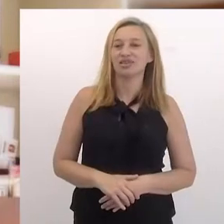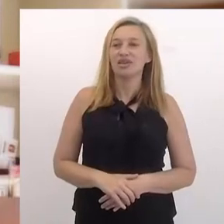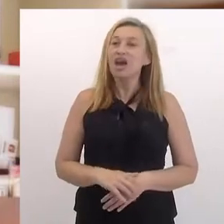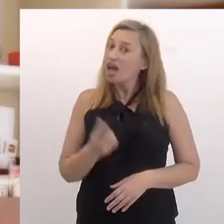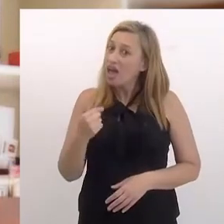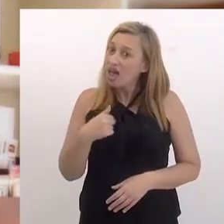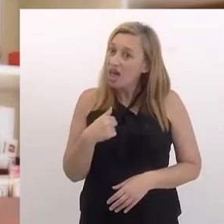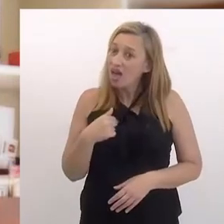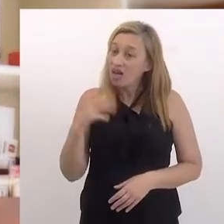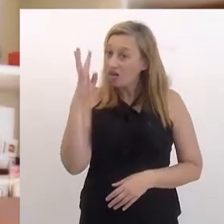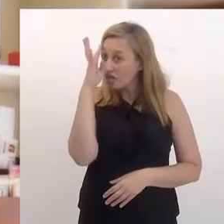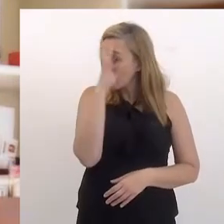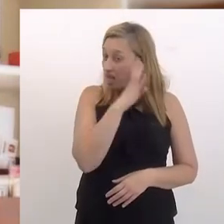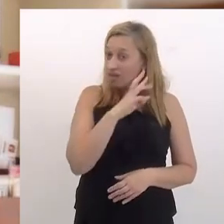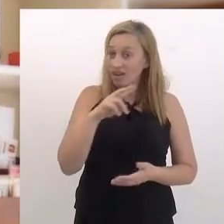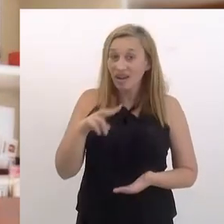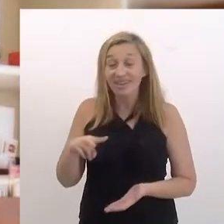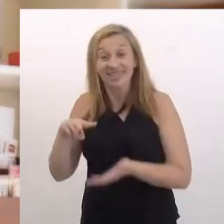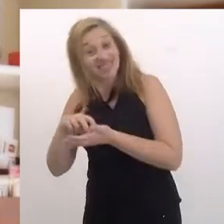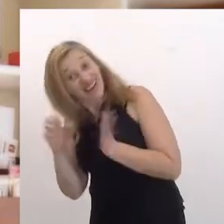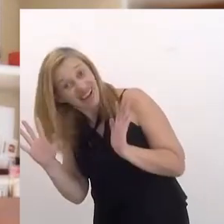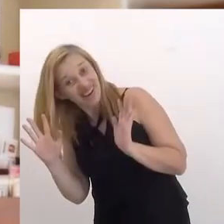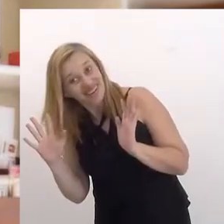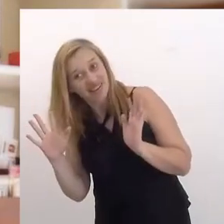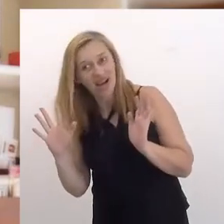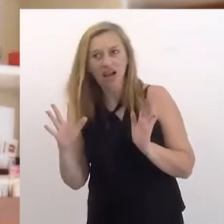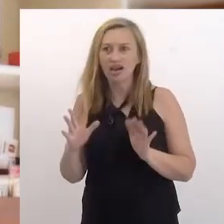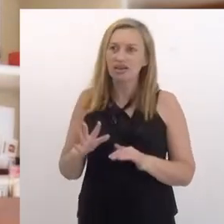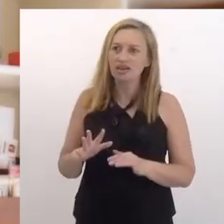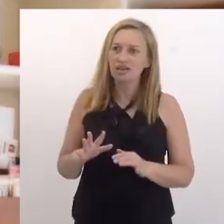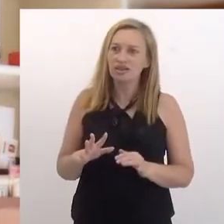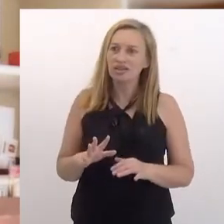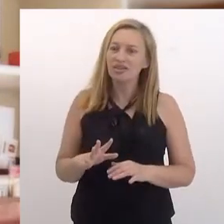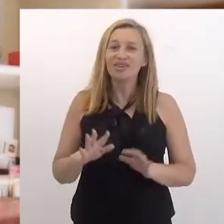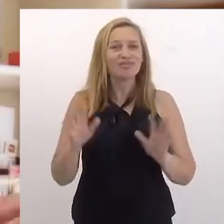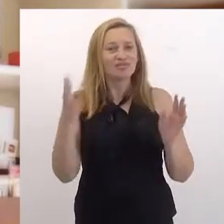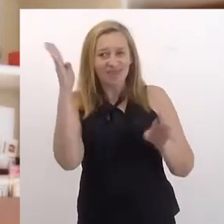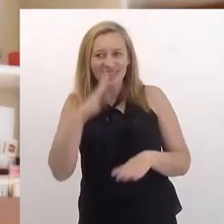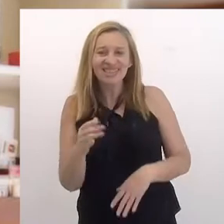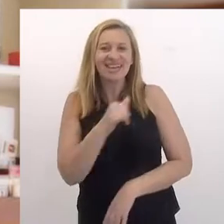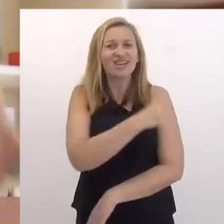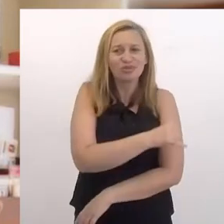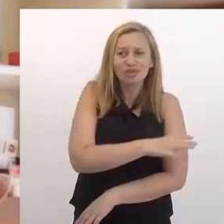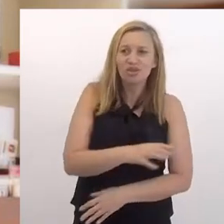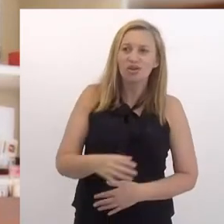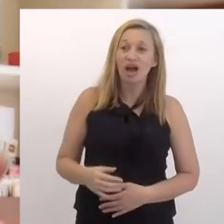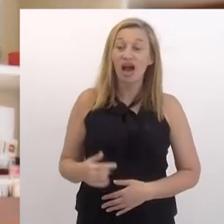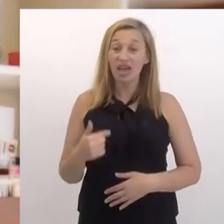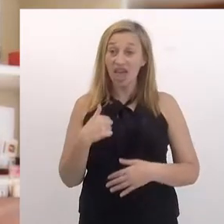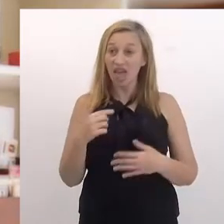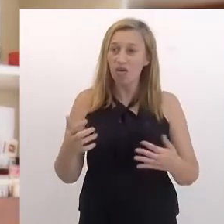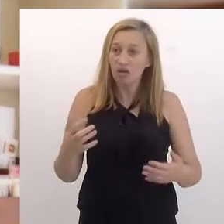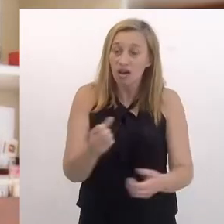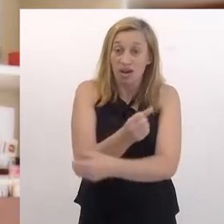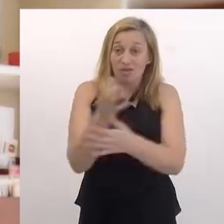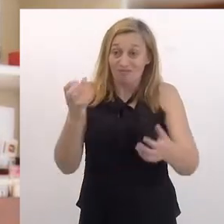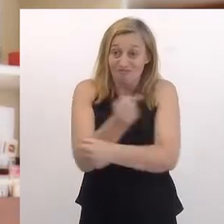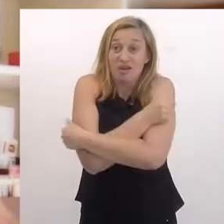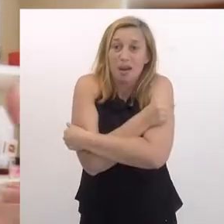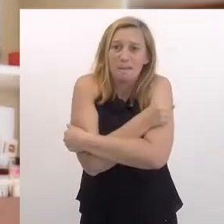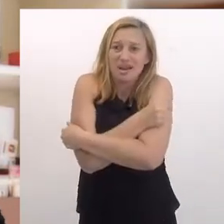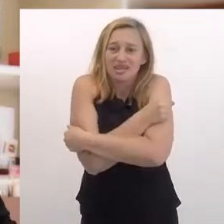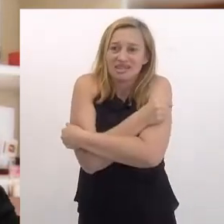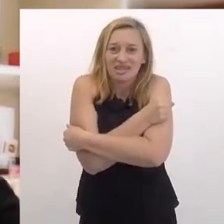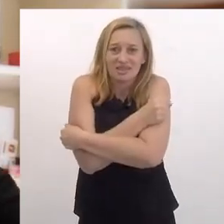Tchã... E dá aquele pulinho? Eu distraída, não sei o ela deu esse pulinho na minha frente. Tchã... Bem assim, brasileiro, carioca, né? Eu, na